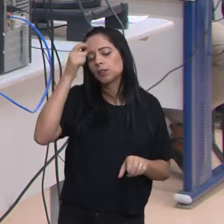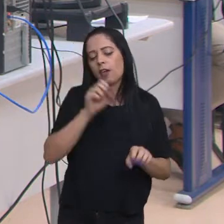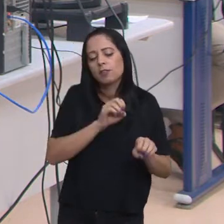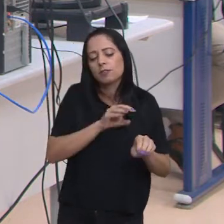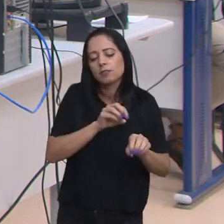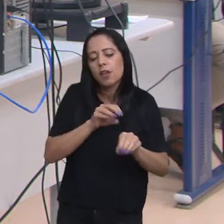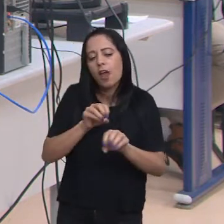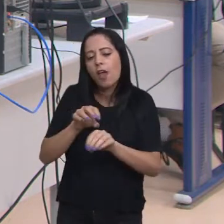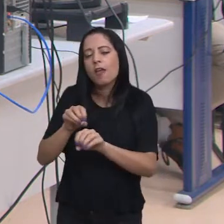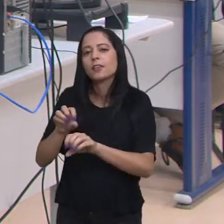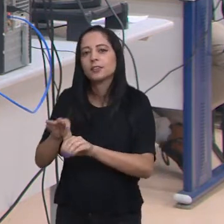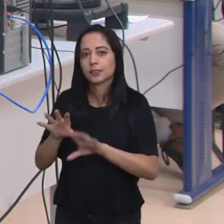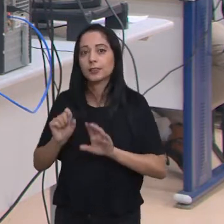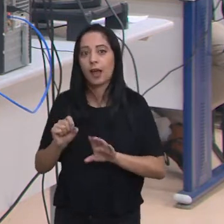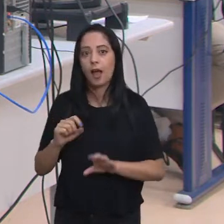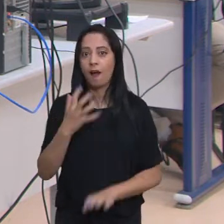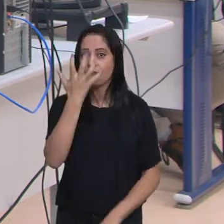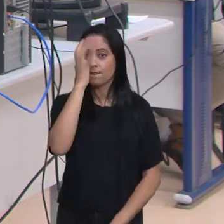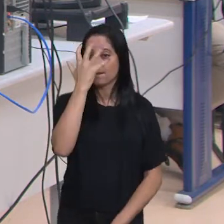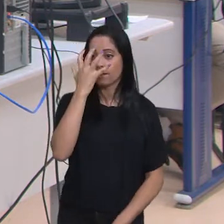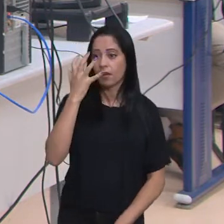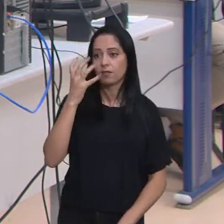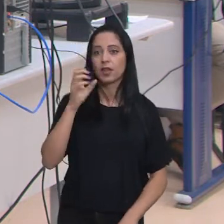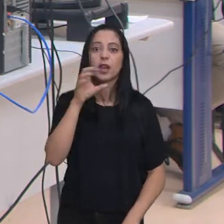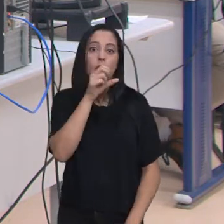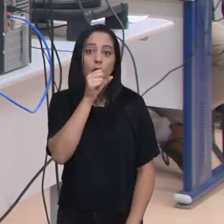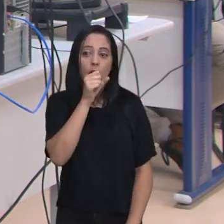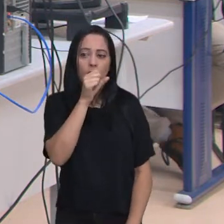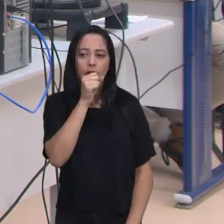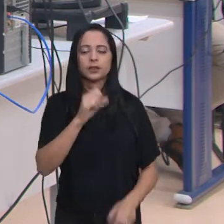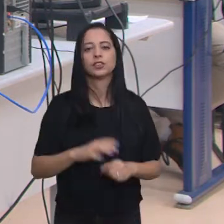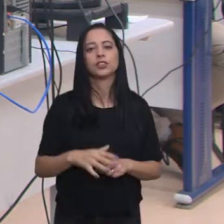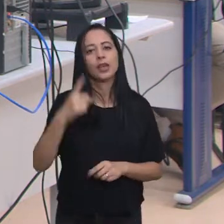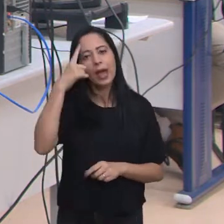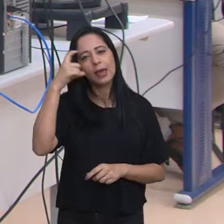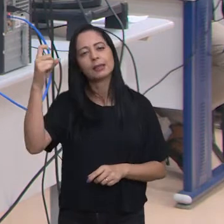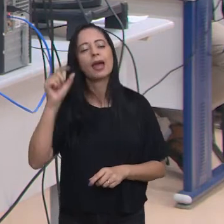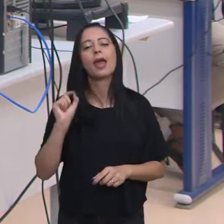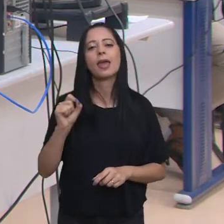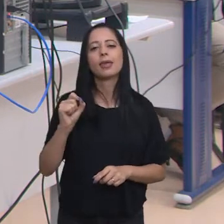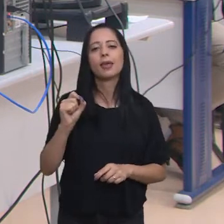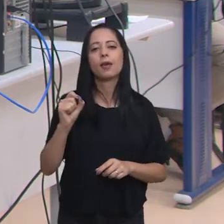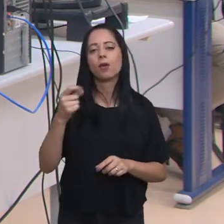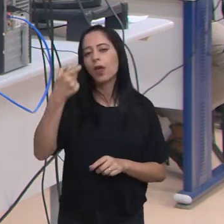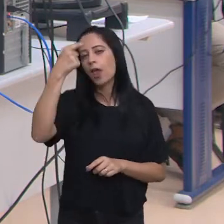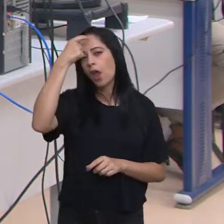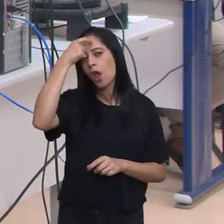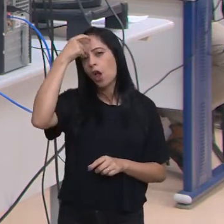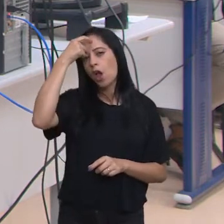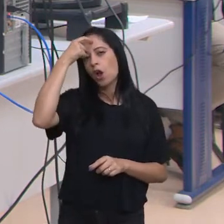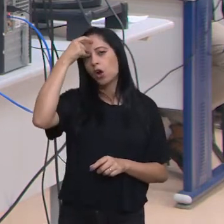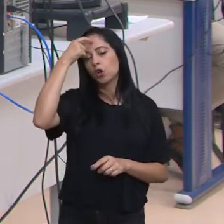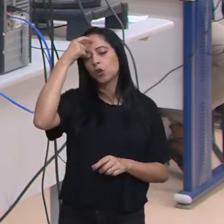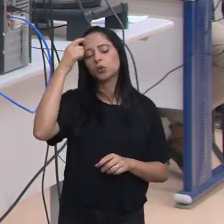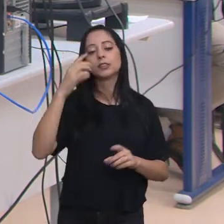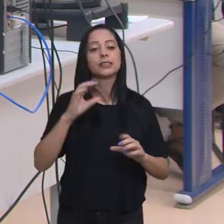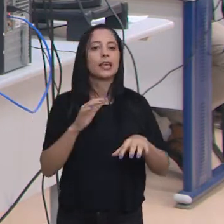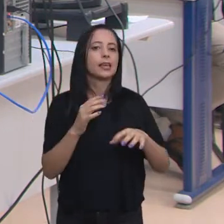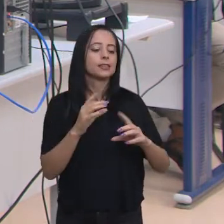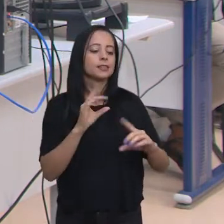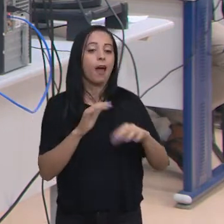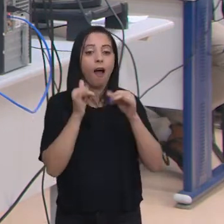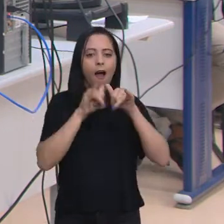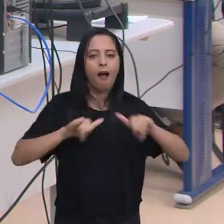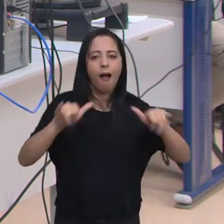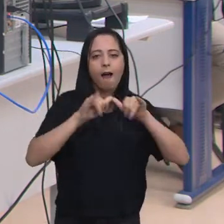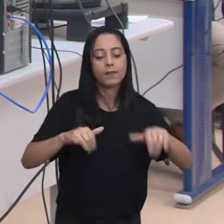conhecida como Fevereiro Laranja. A ideia é conscientizar a população sobre os sintomas e o diagnóstico precoce da leucemia, um